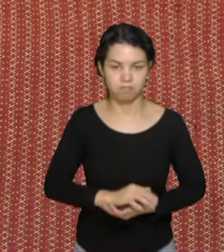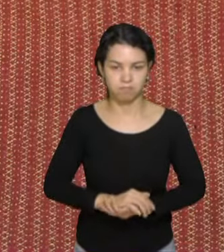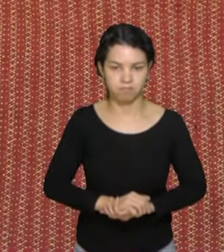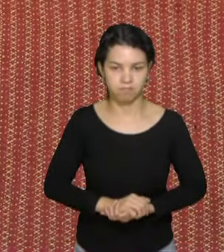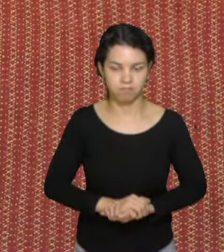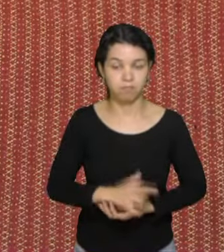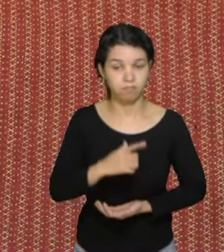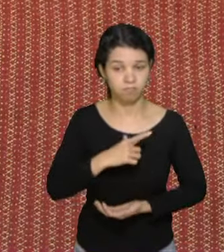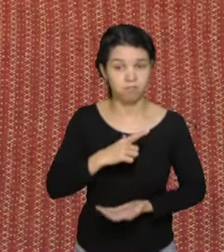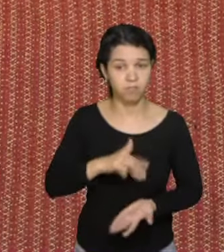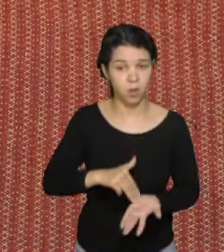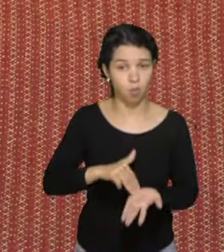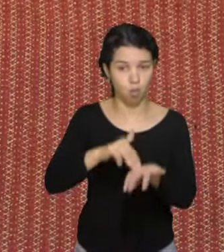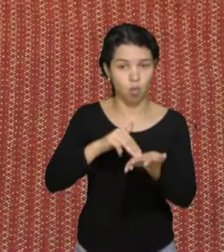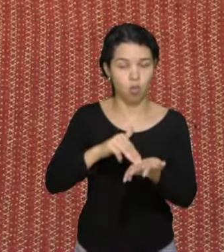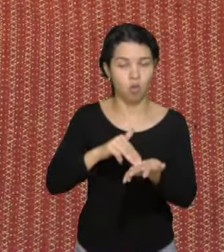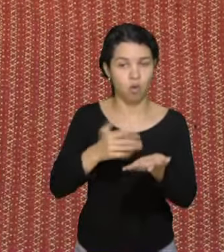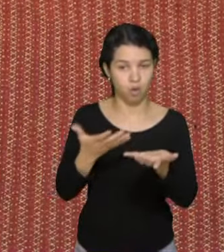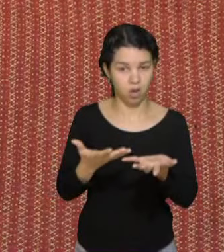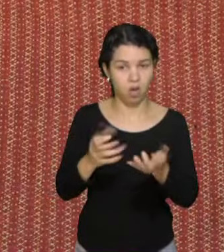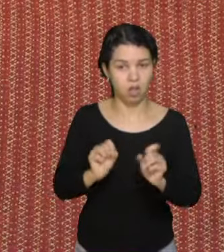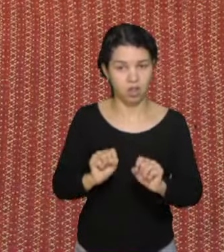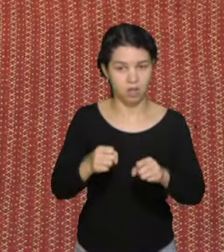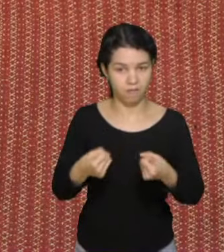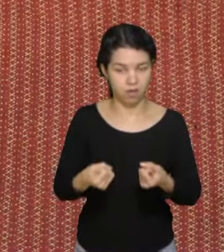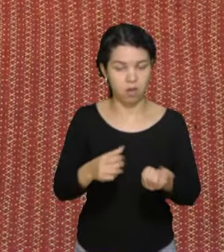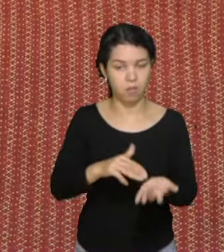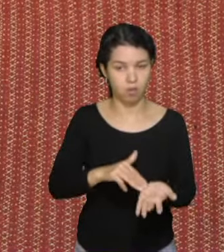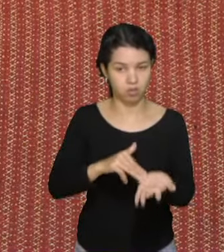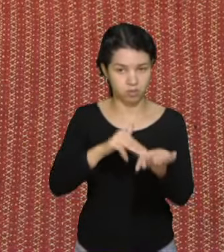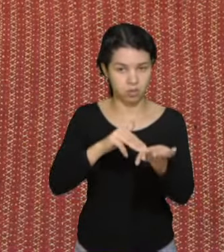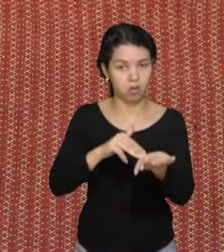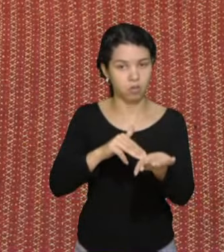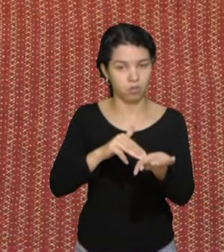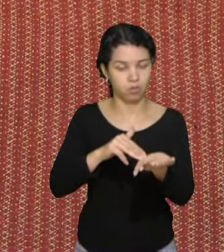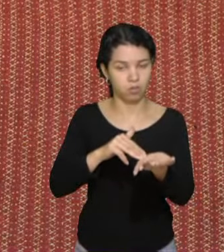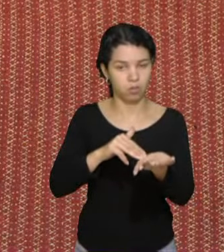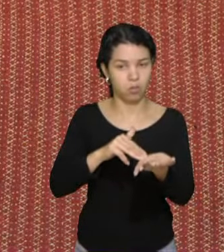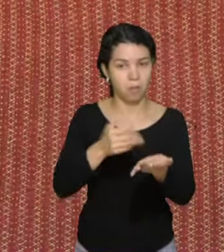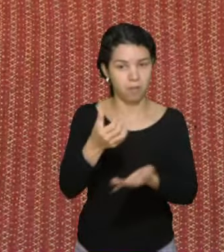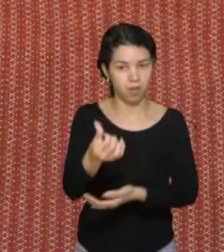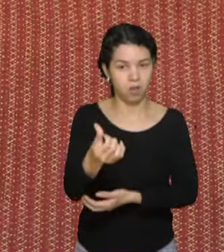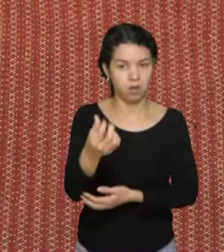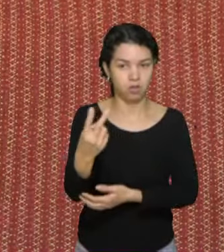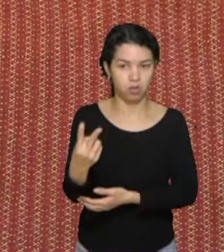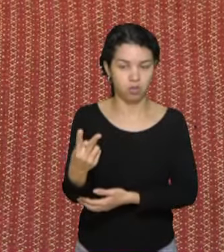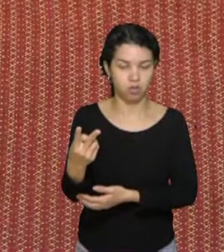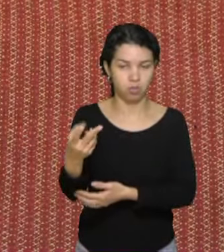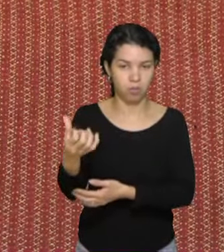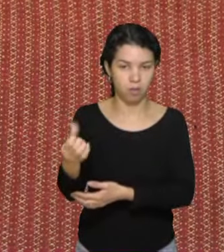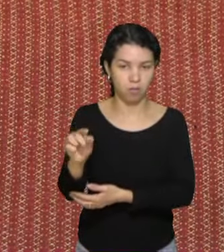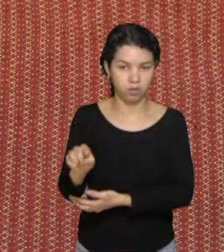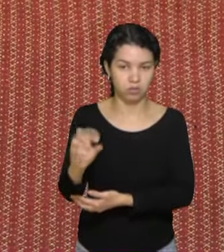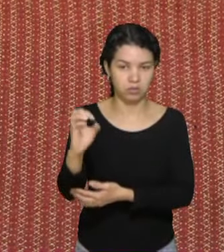E eu gostaria de fazer defesa da moção de número 626.0, 2022.